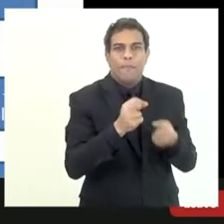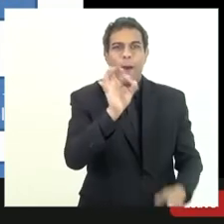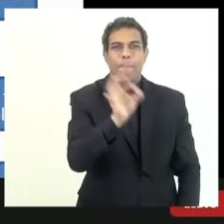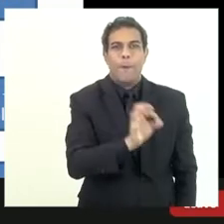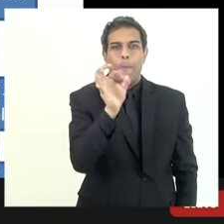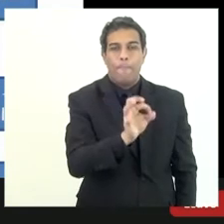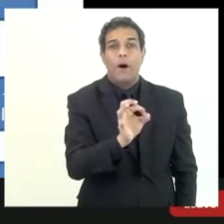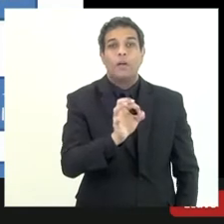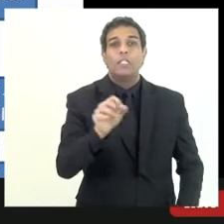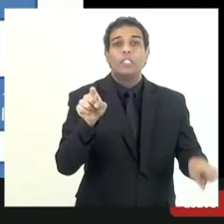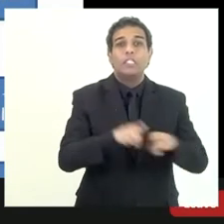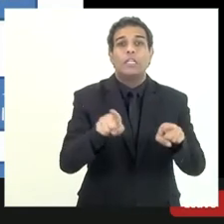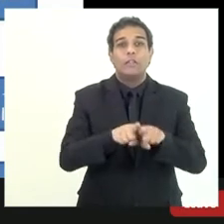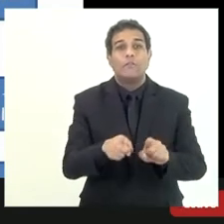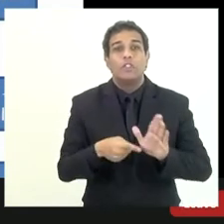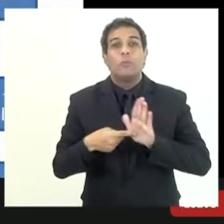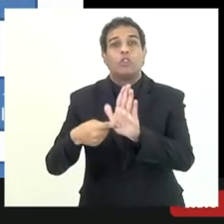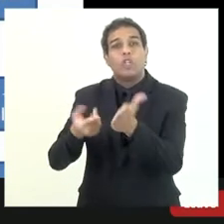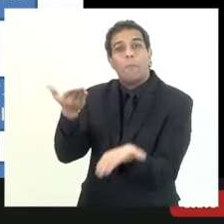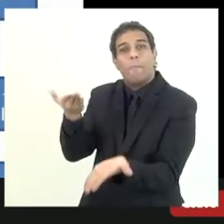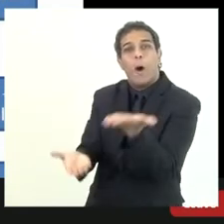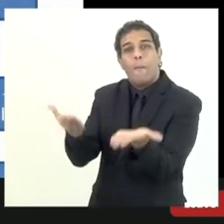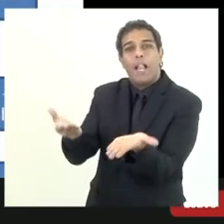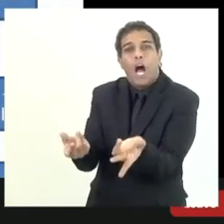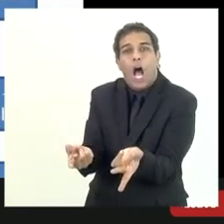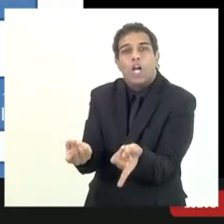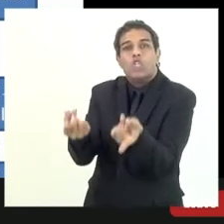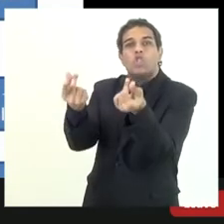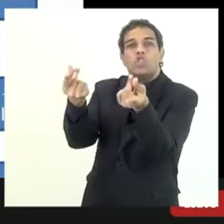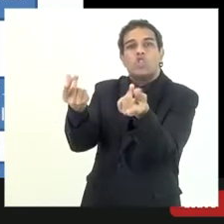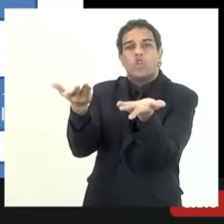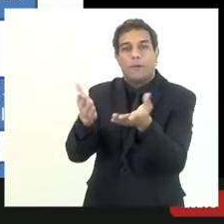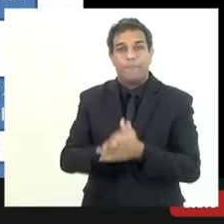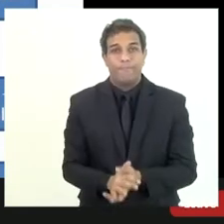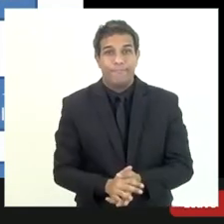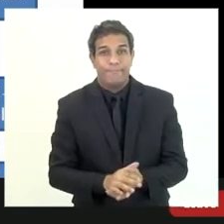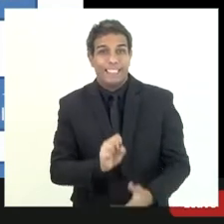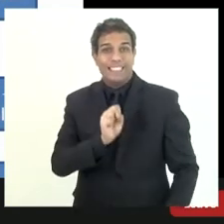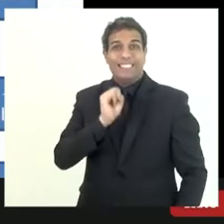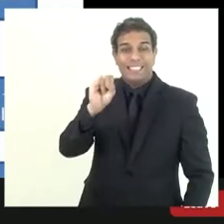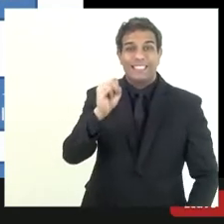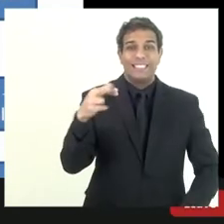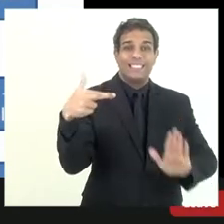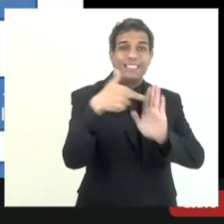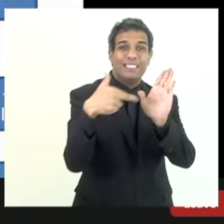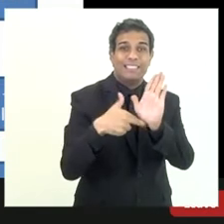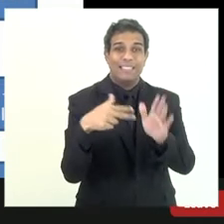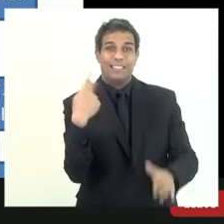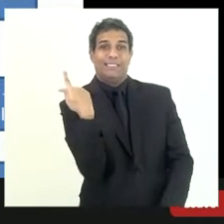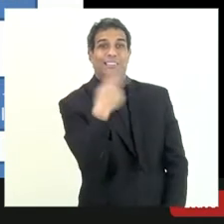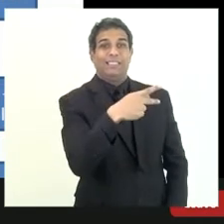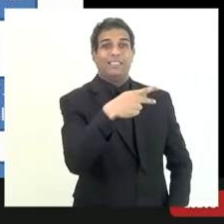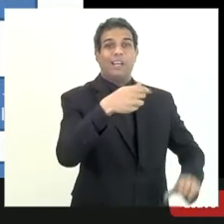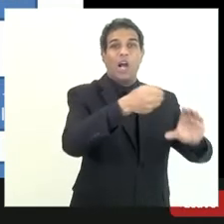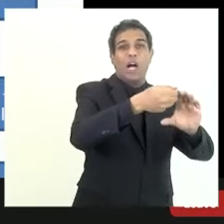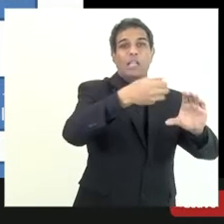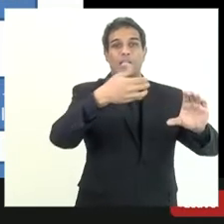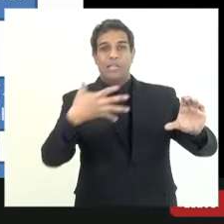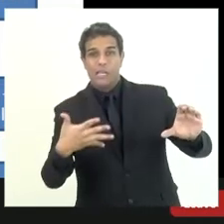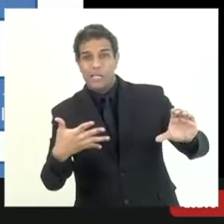demonstrá-lo no meu balanço agora se de acordo com aqueles critérios eu classificar esse crédito como